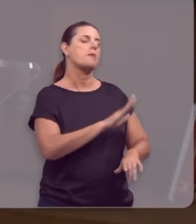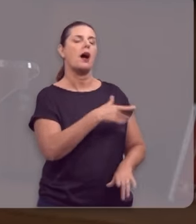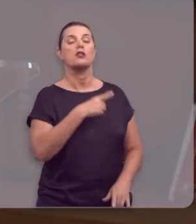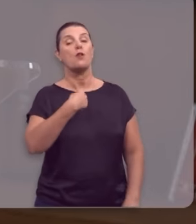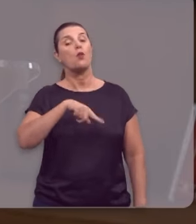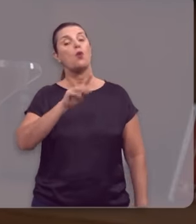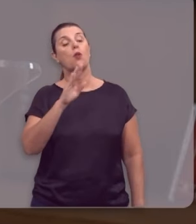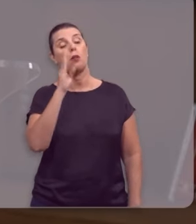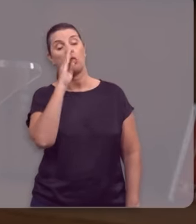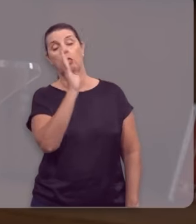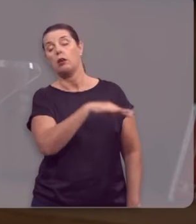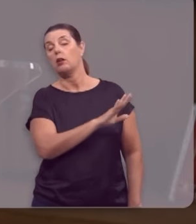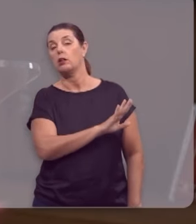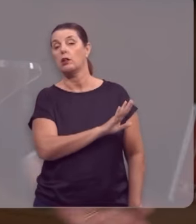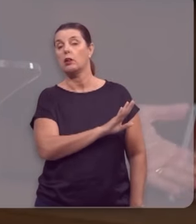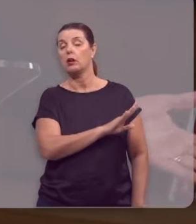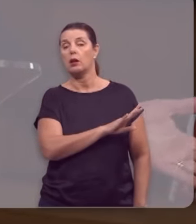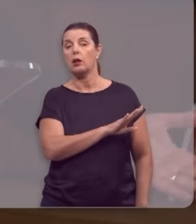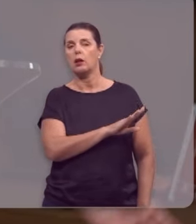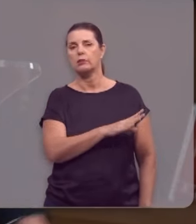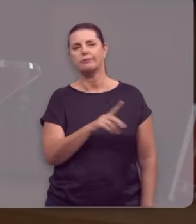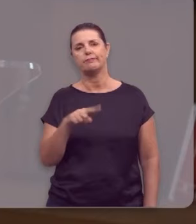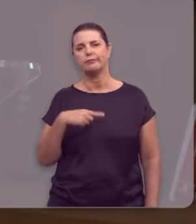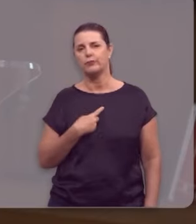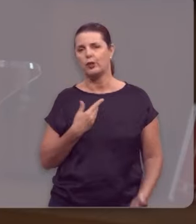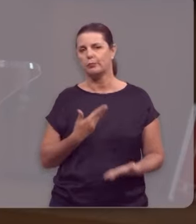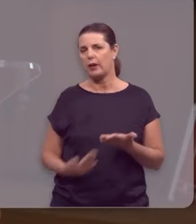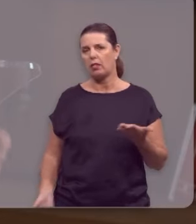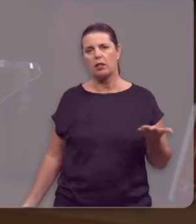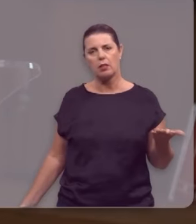alijar você da minha vida, estaremos arruinados.